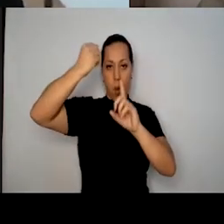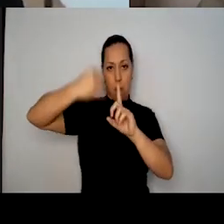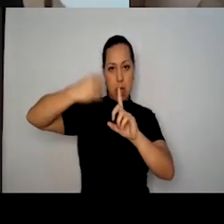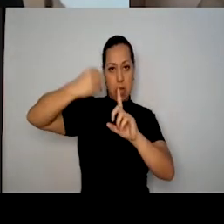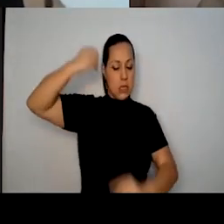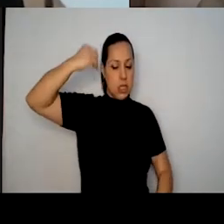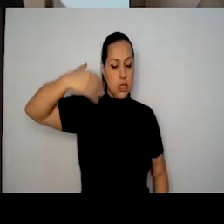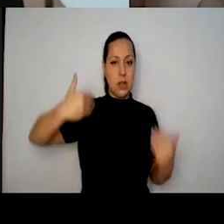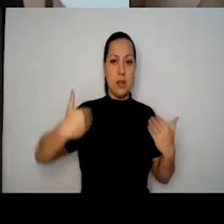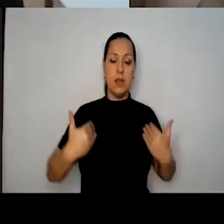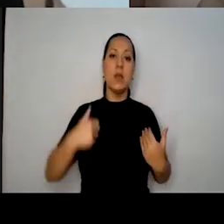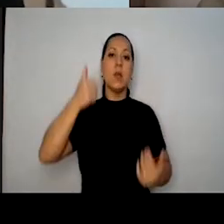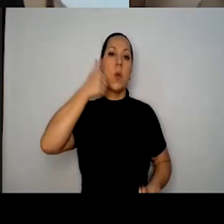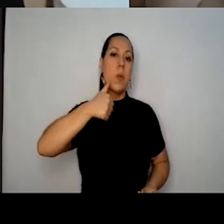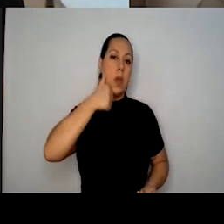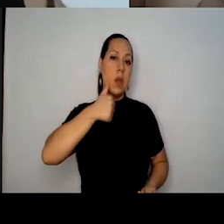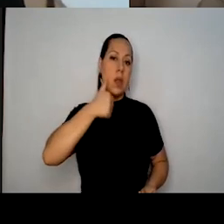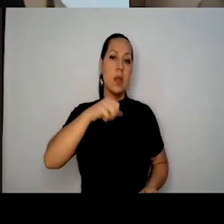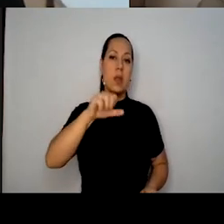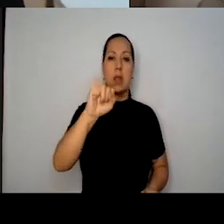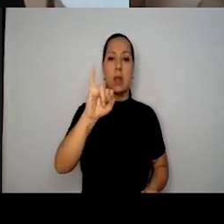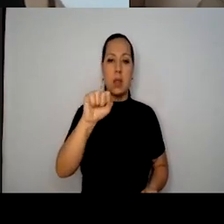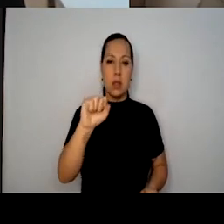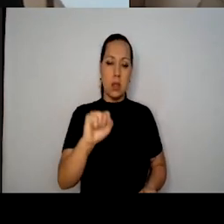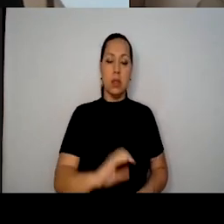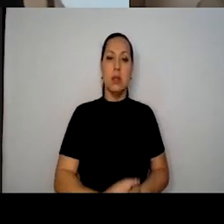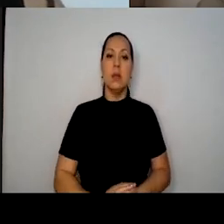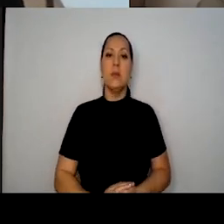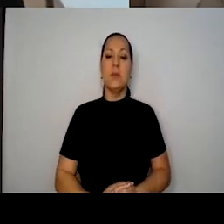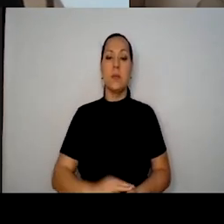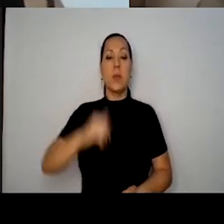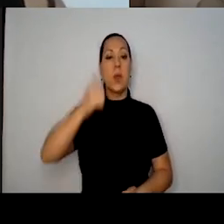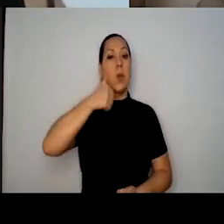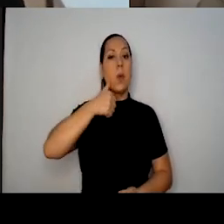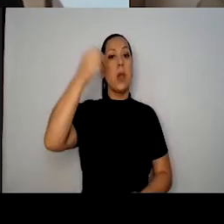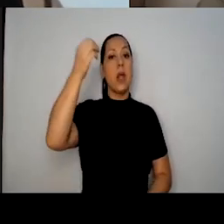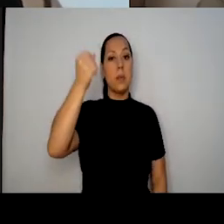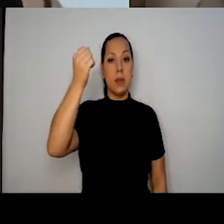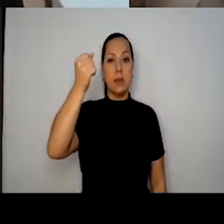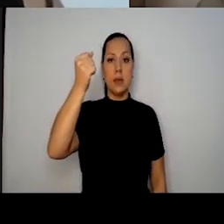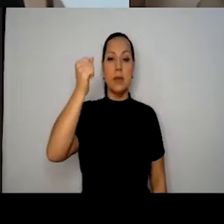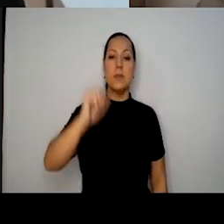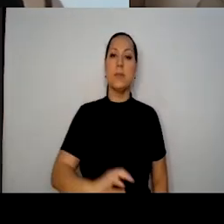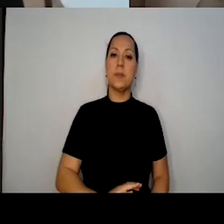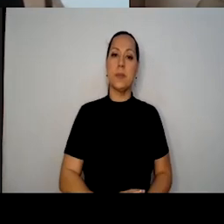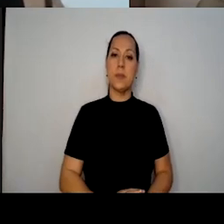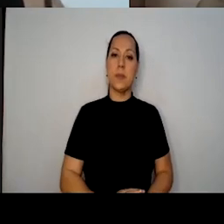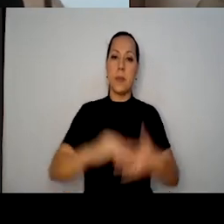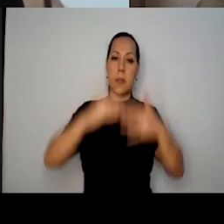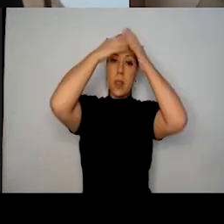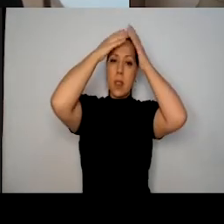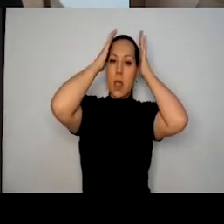me reconheço como uma mulher cis, uma mulher branca, cabelo